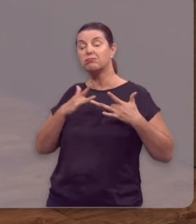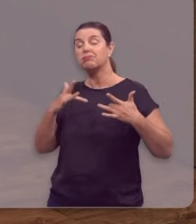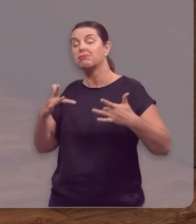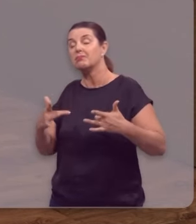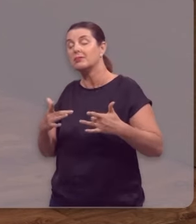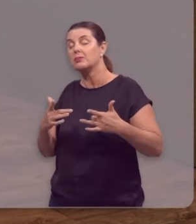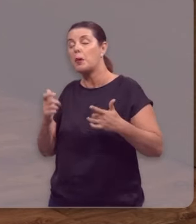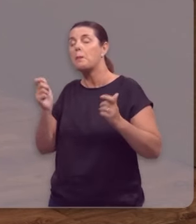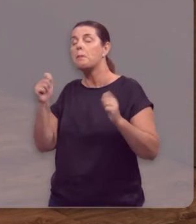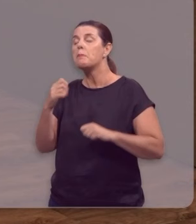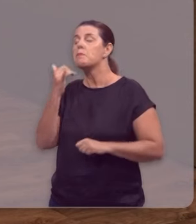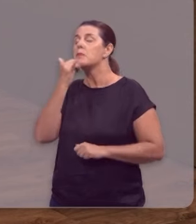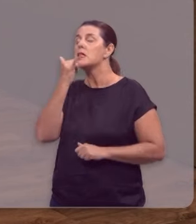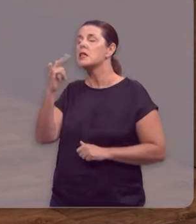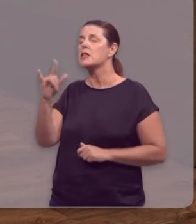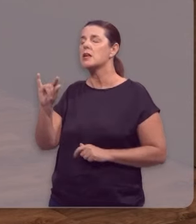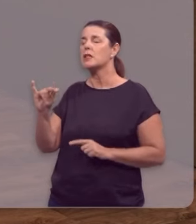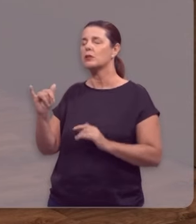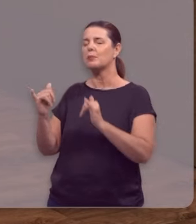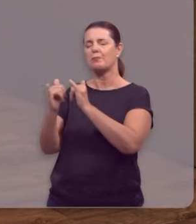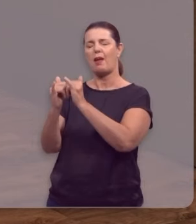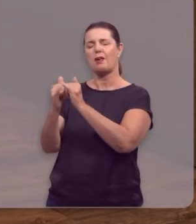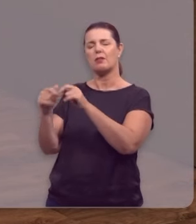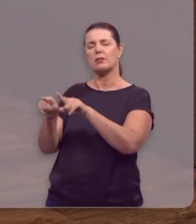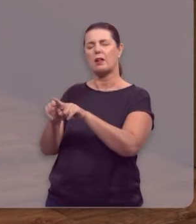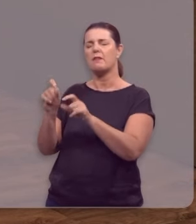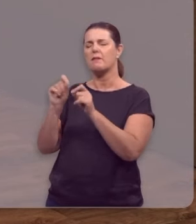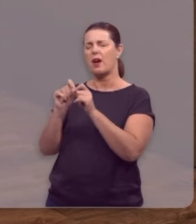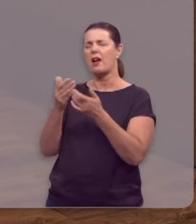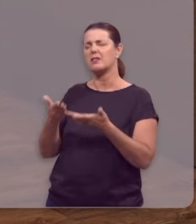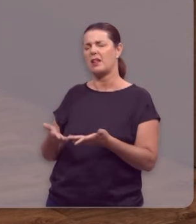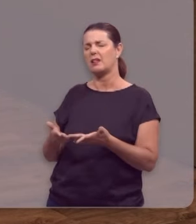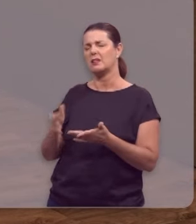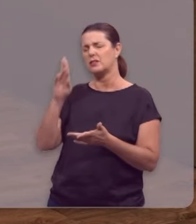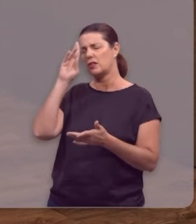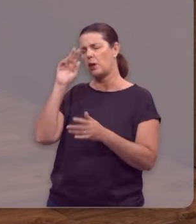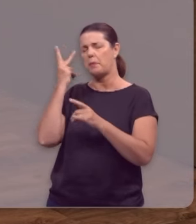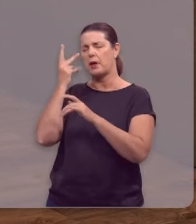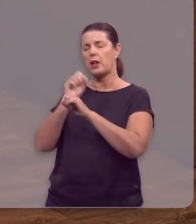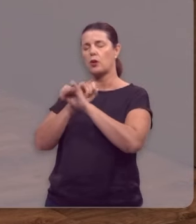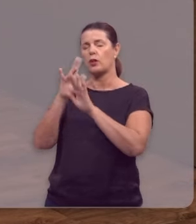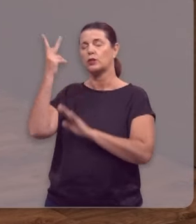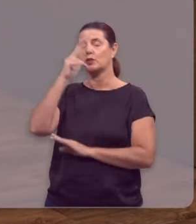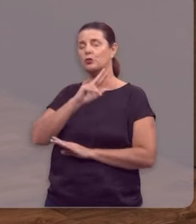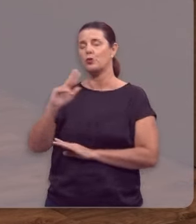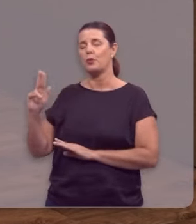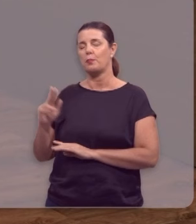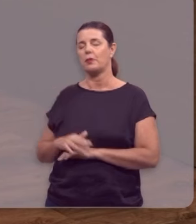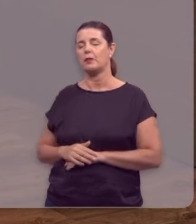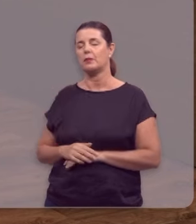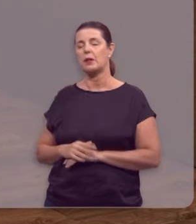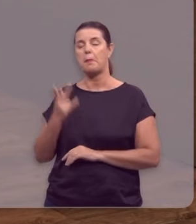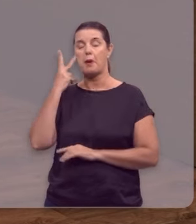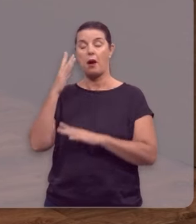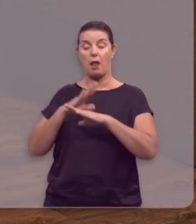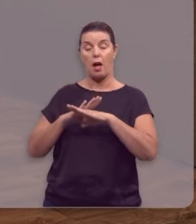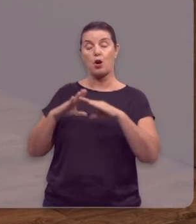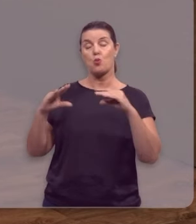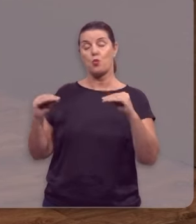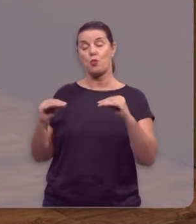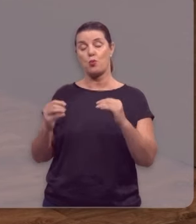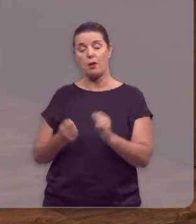para pedir e dar perdão. Faz isso, Senhor. Para a glória do teu nome. Para a cura